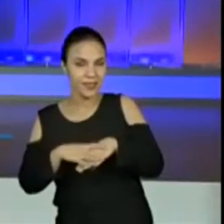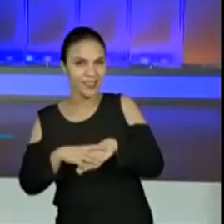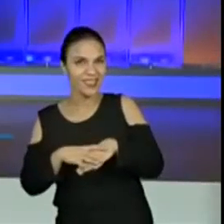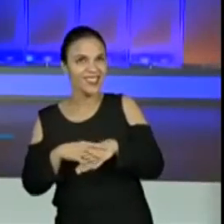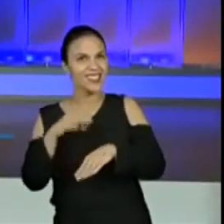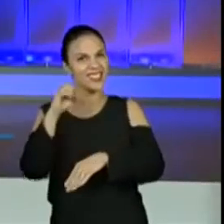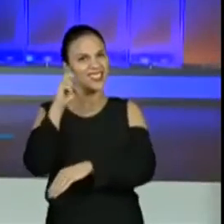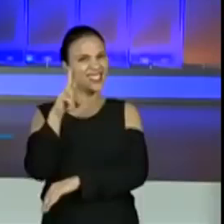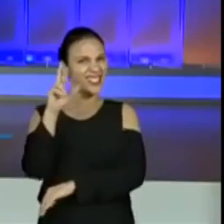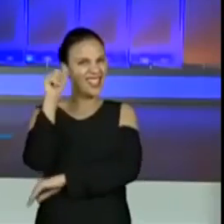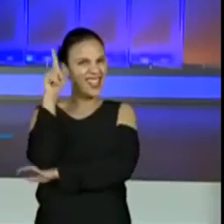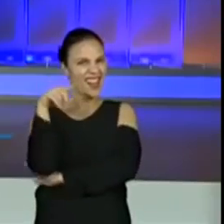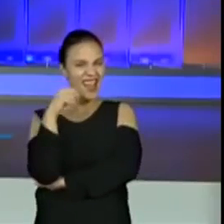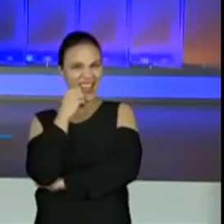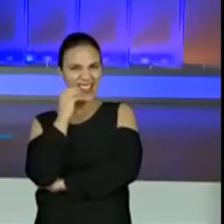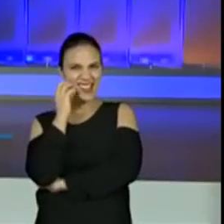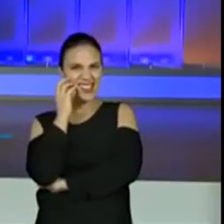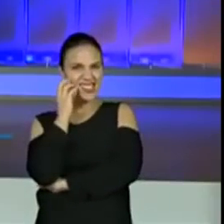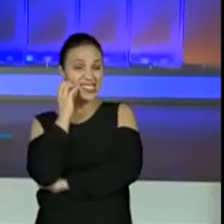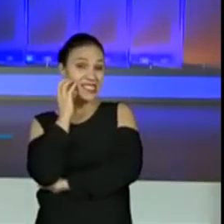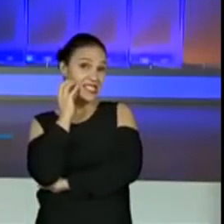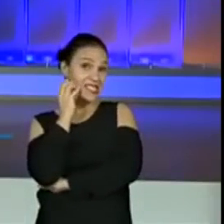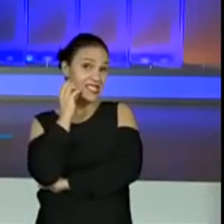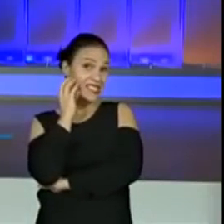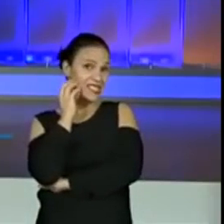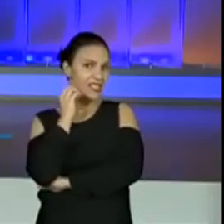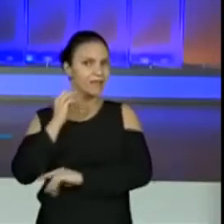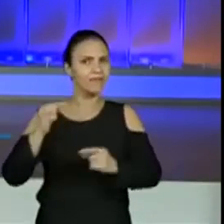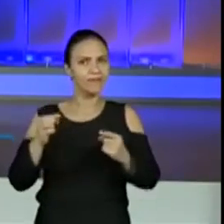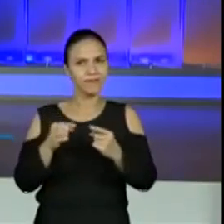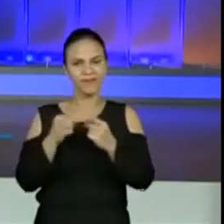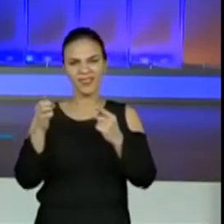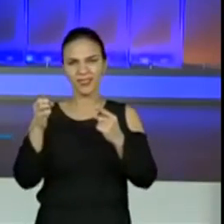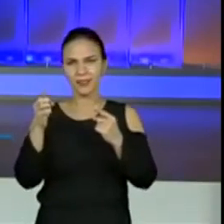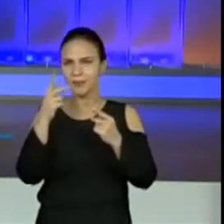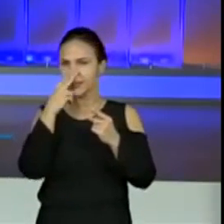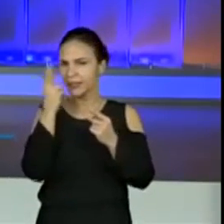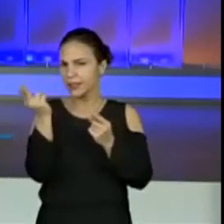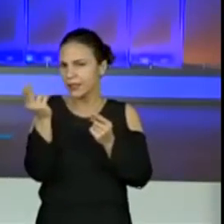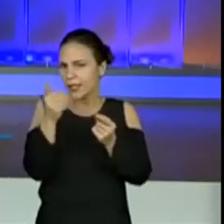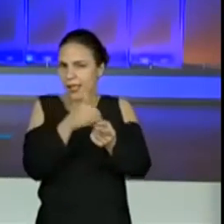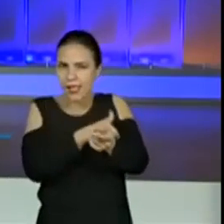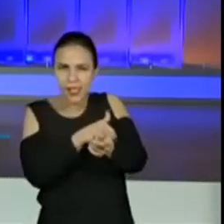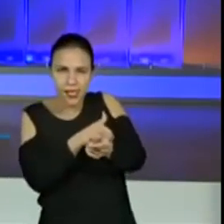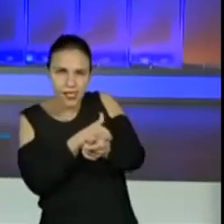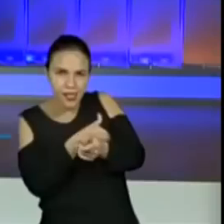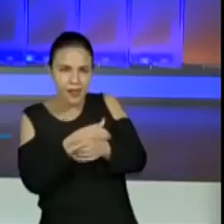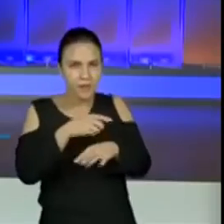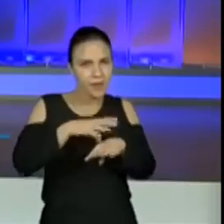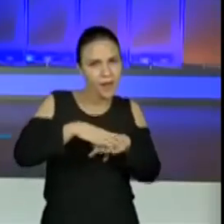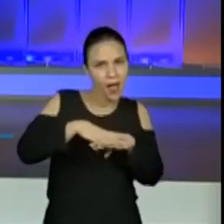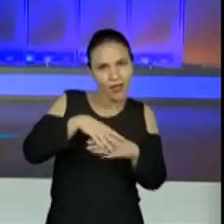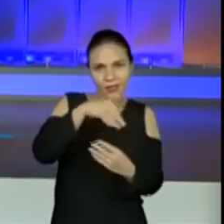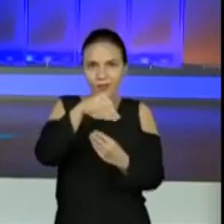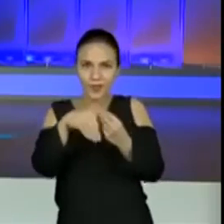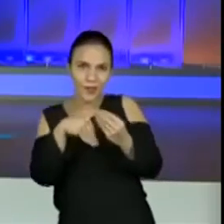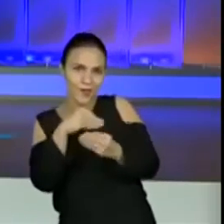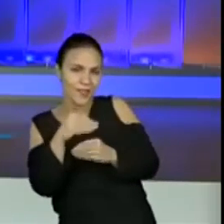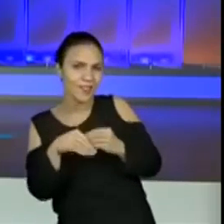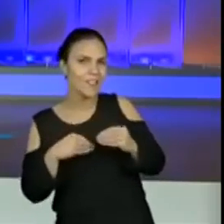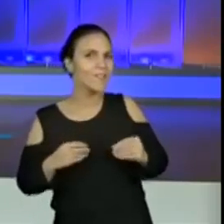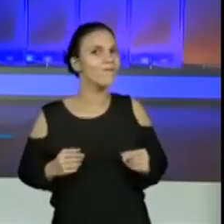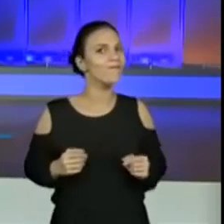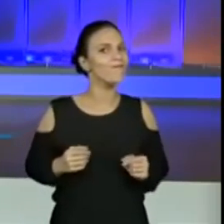Será que são mistérios da matemática? Será que é uma junção de mistério e matemática? Hum,